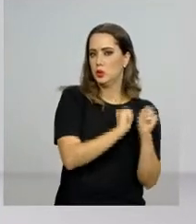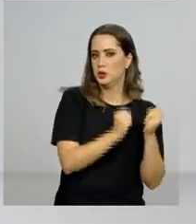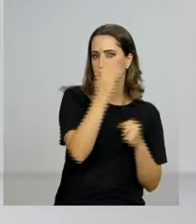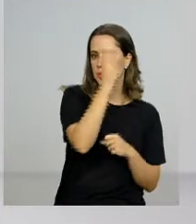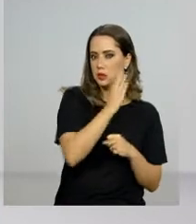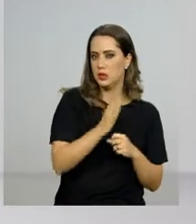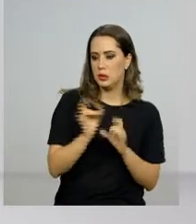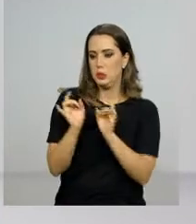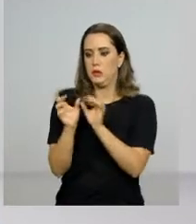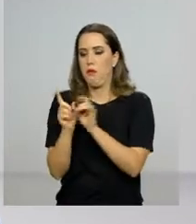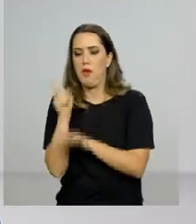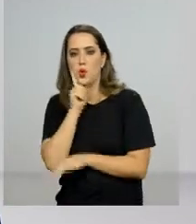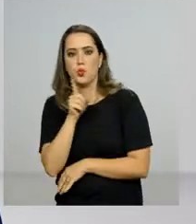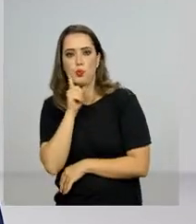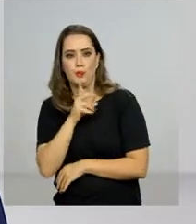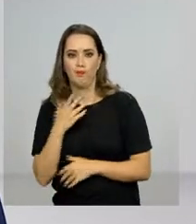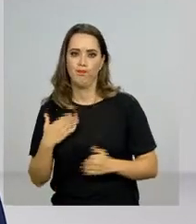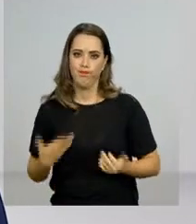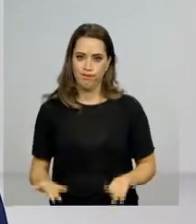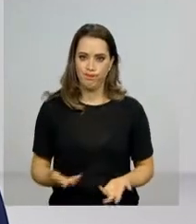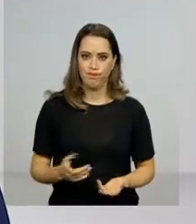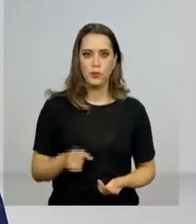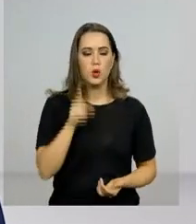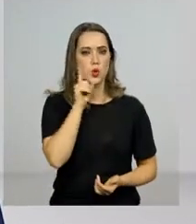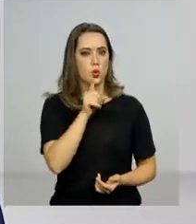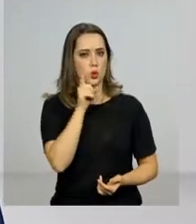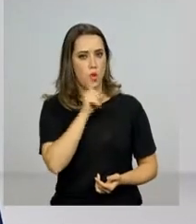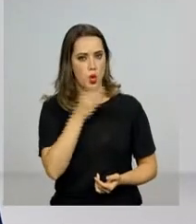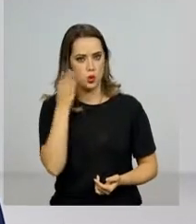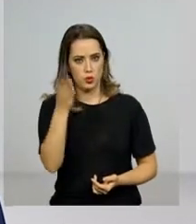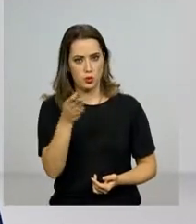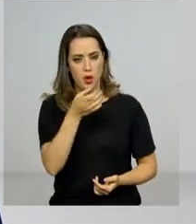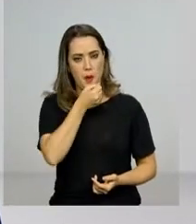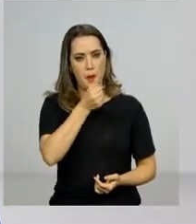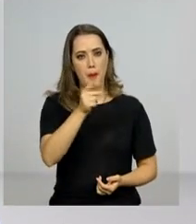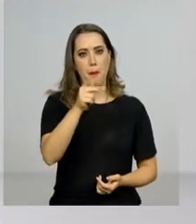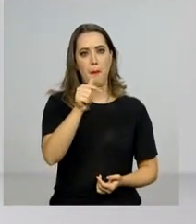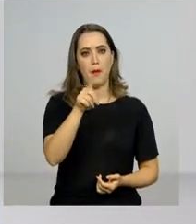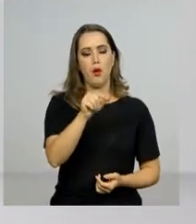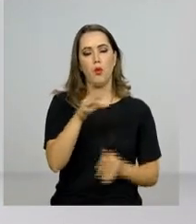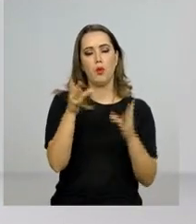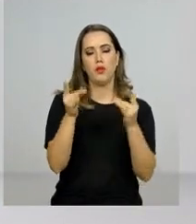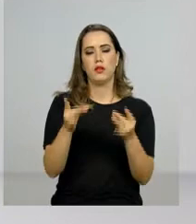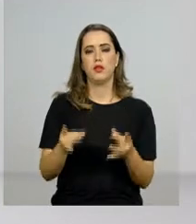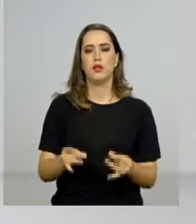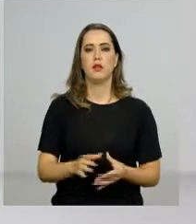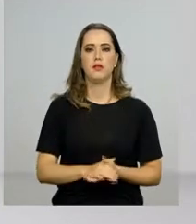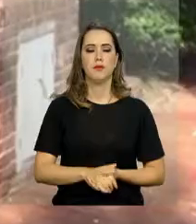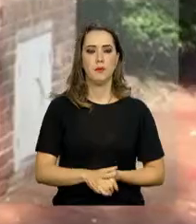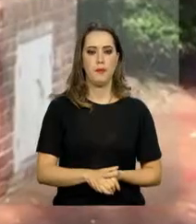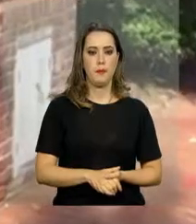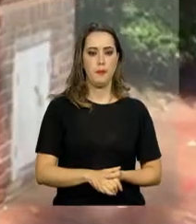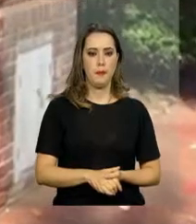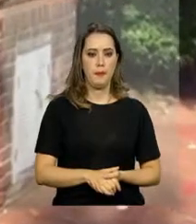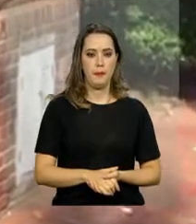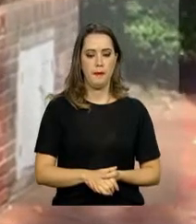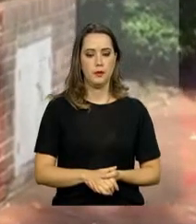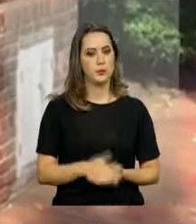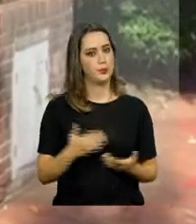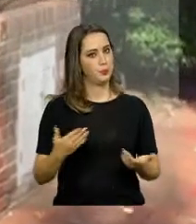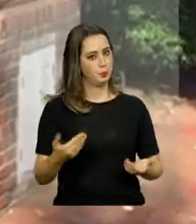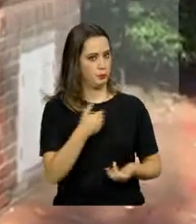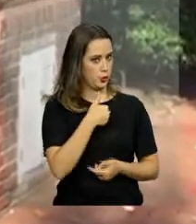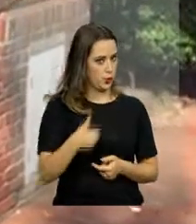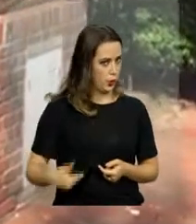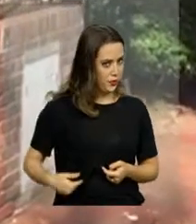grande parte da produção ao país. De Washington, a correspondente Paola de Hort tem as informações. O